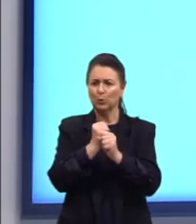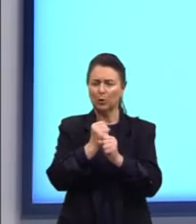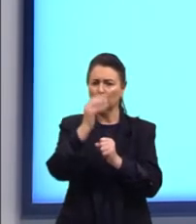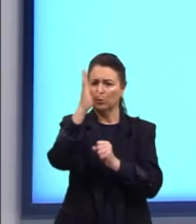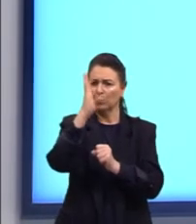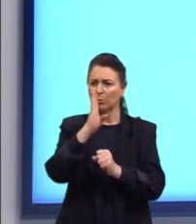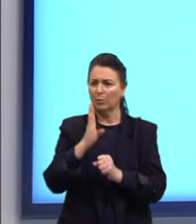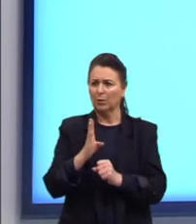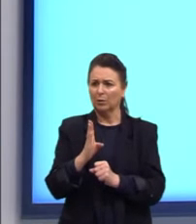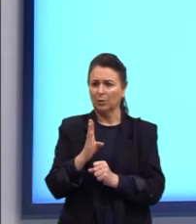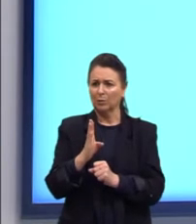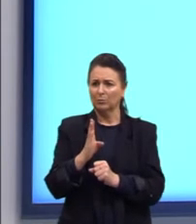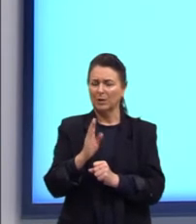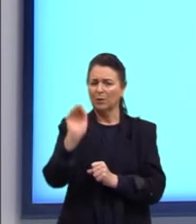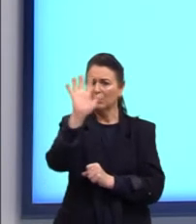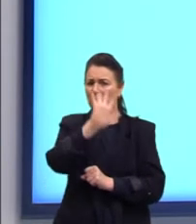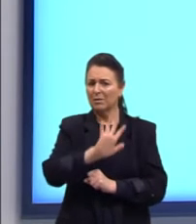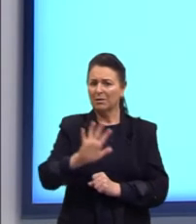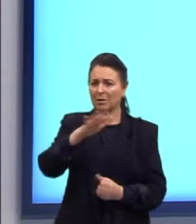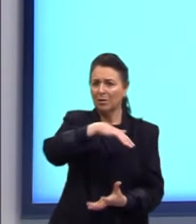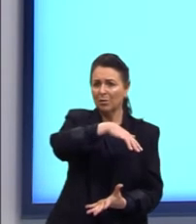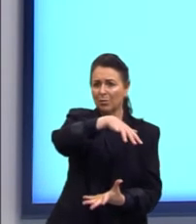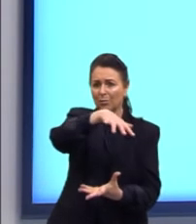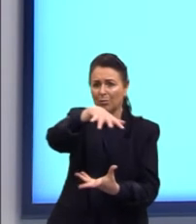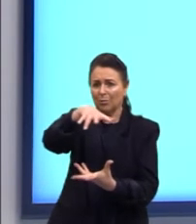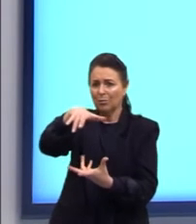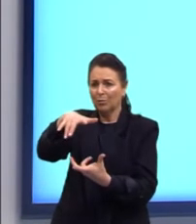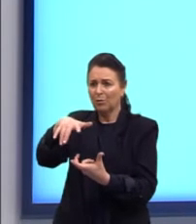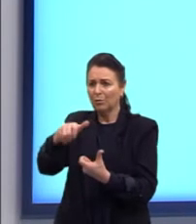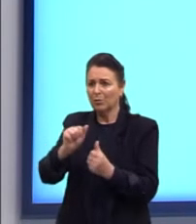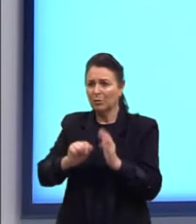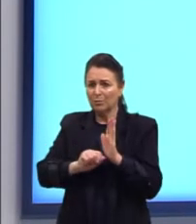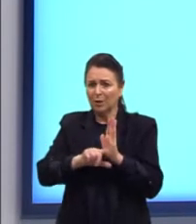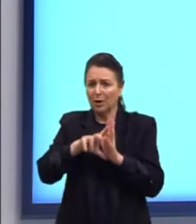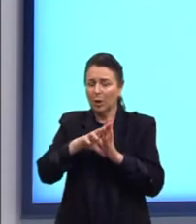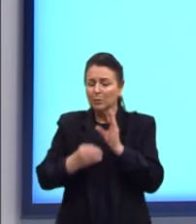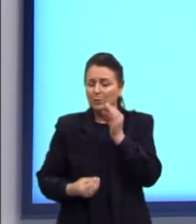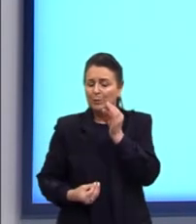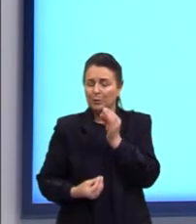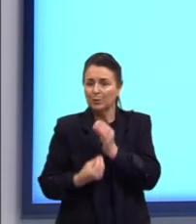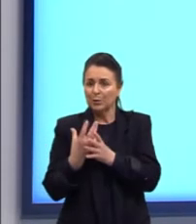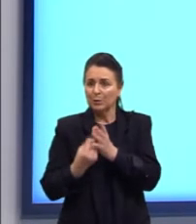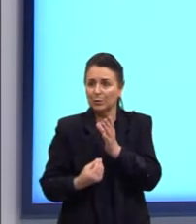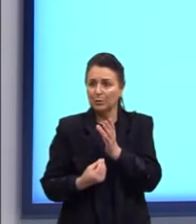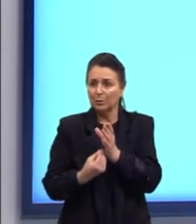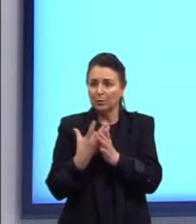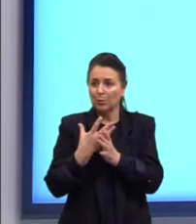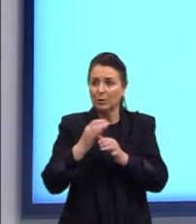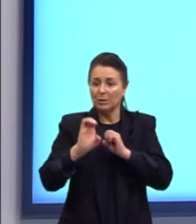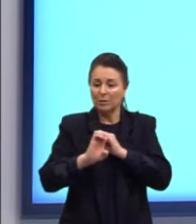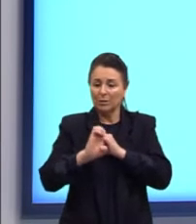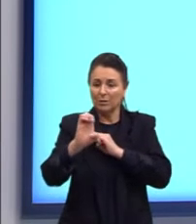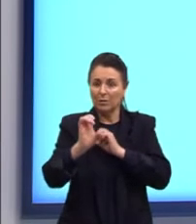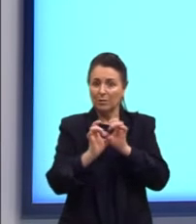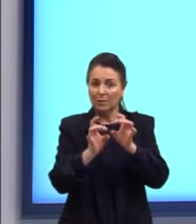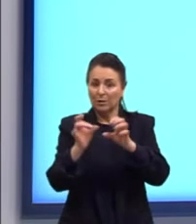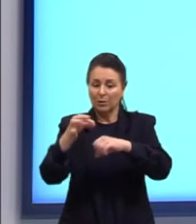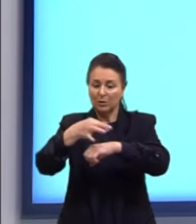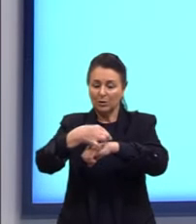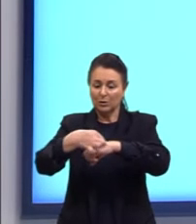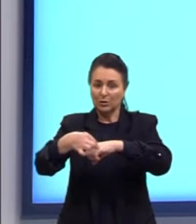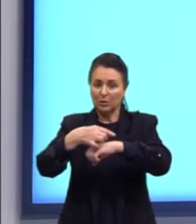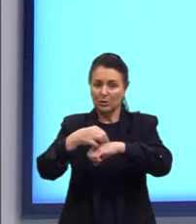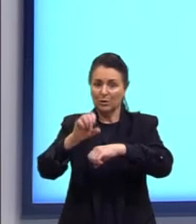o Brasil tem figurado no cenário mundial entre os maiores produtores e exportadores de soja.